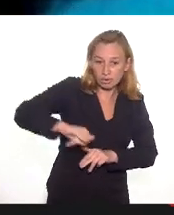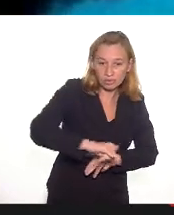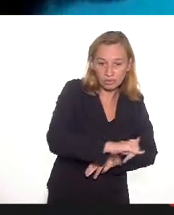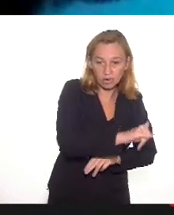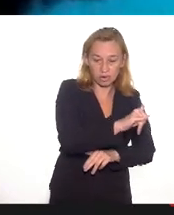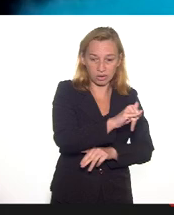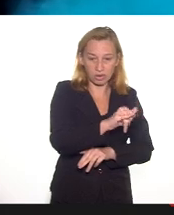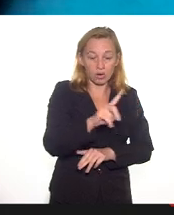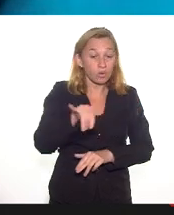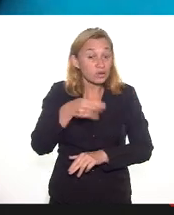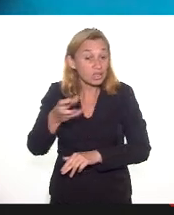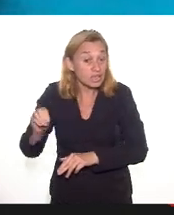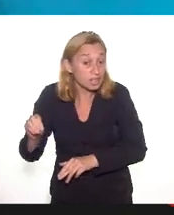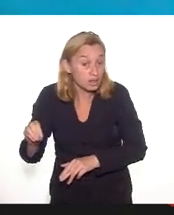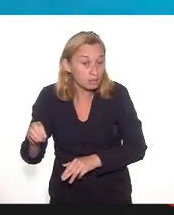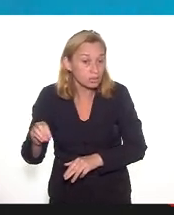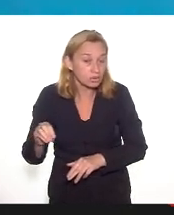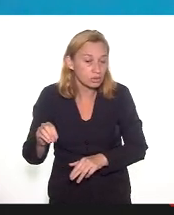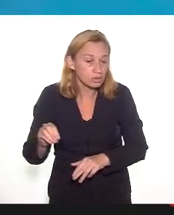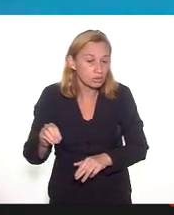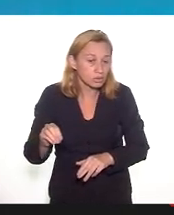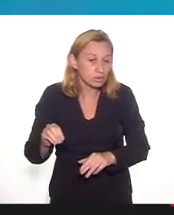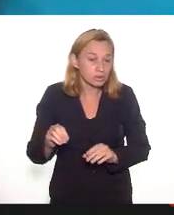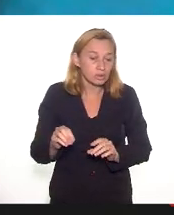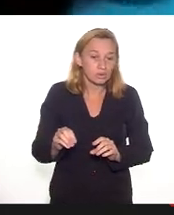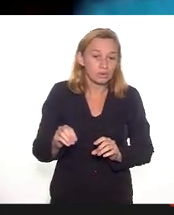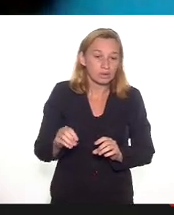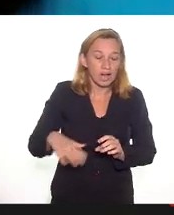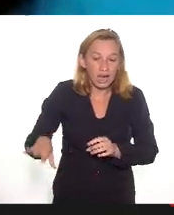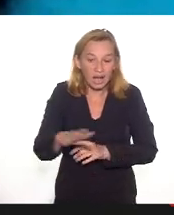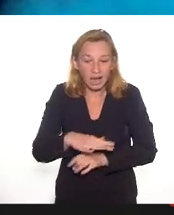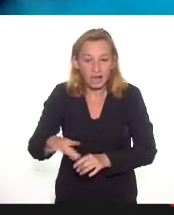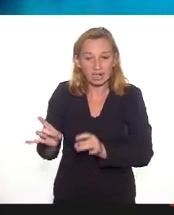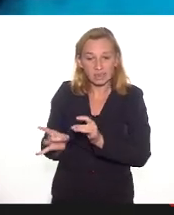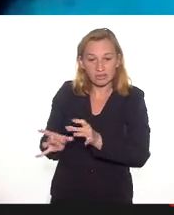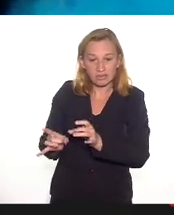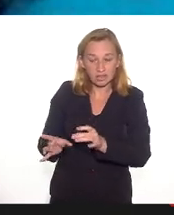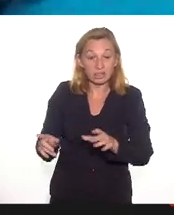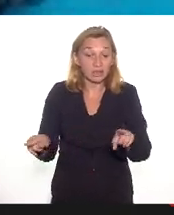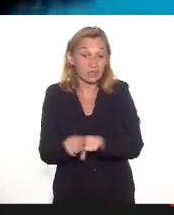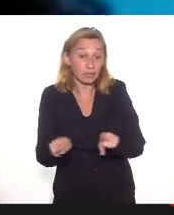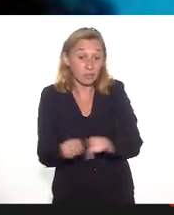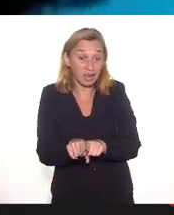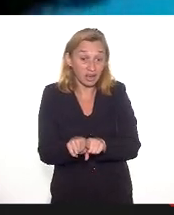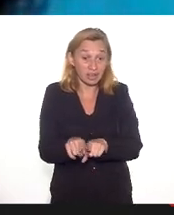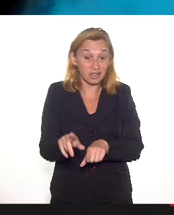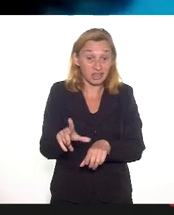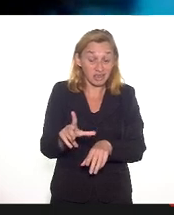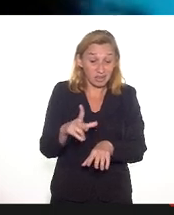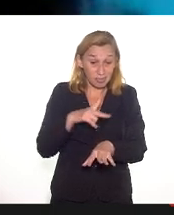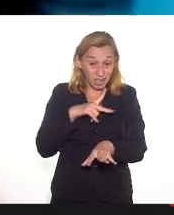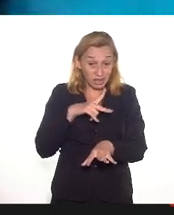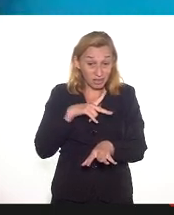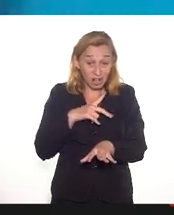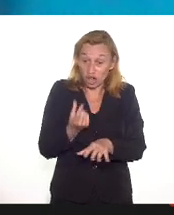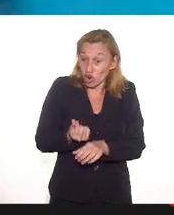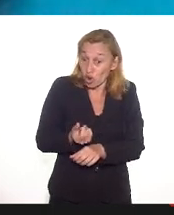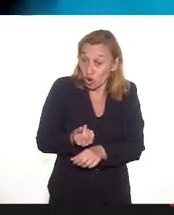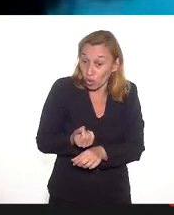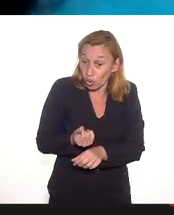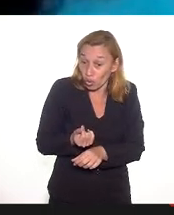concessão ao mercado, concessão à iniciativa privada, com vistas a lucro